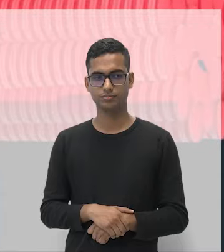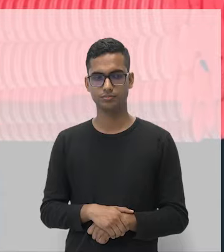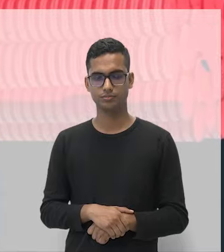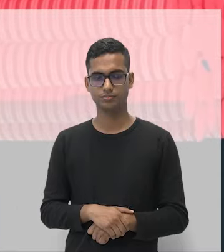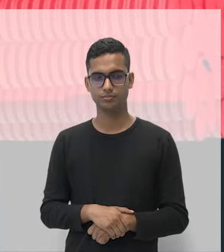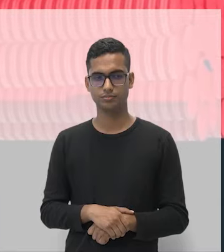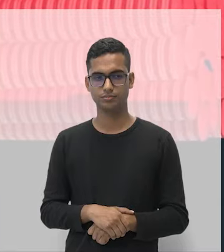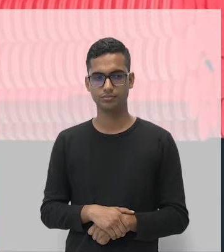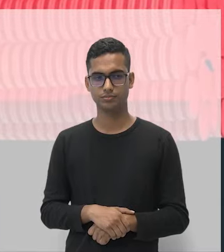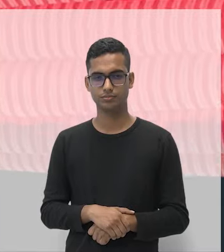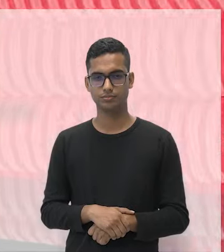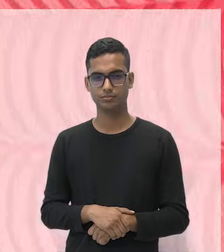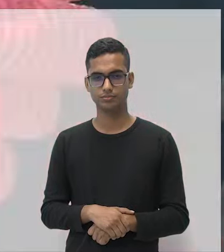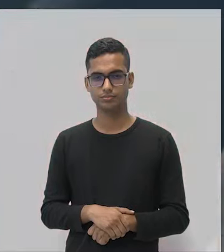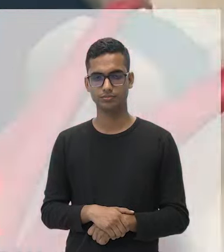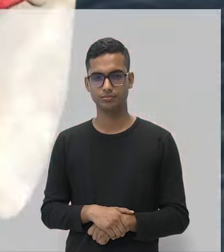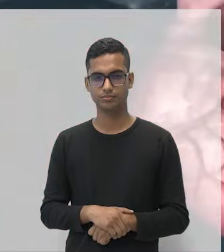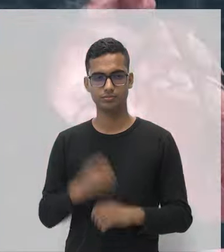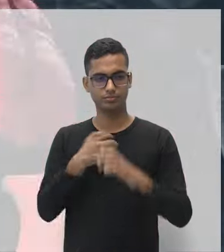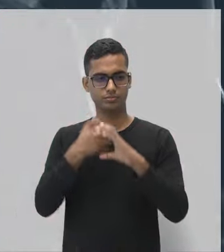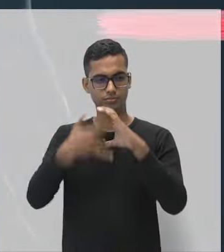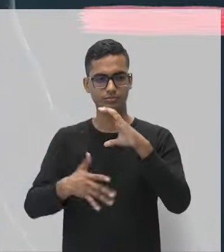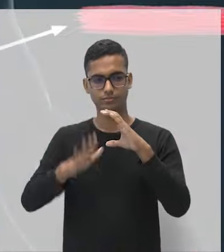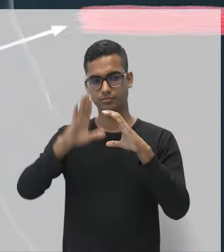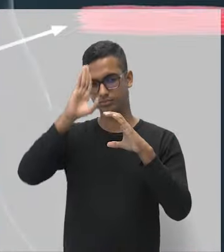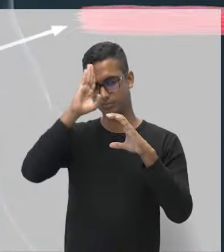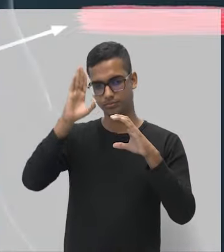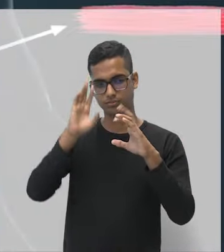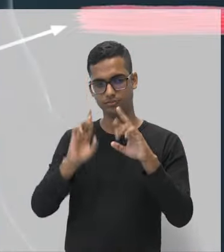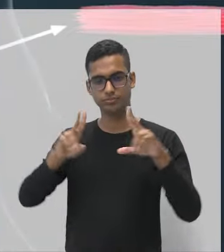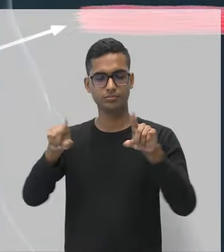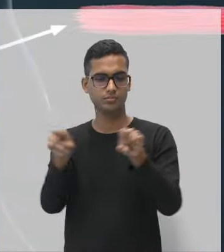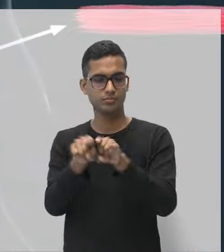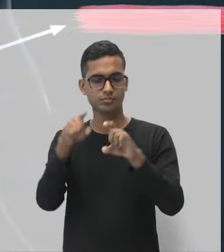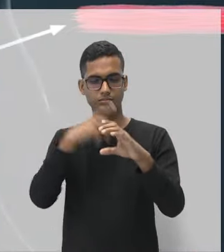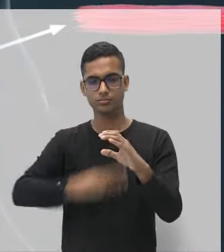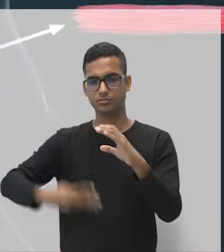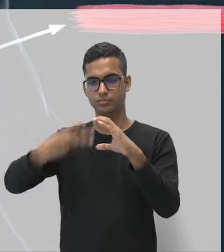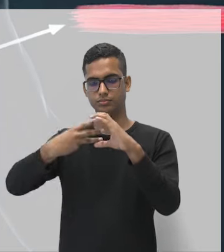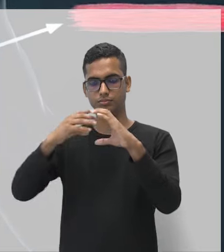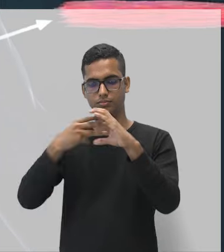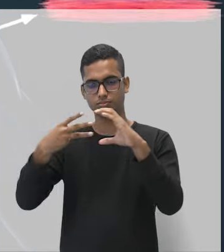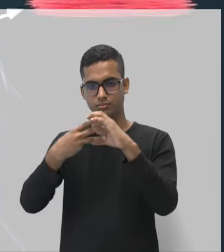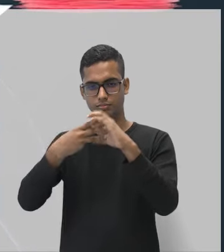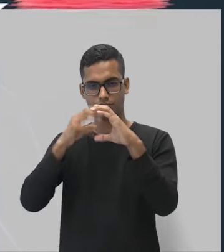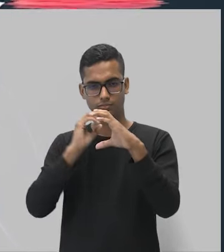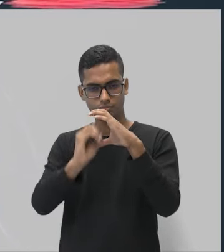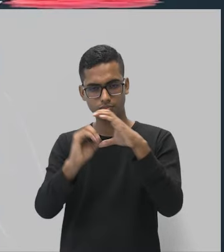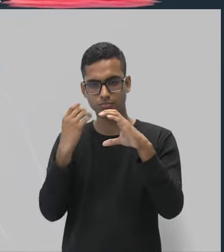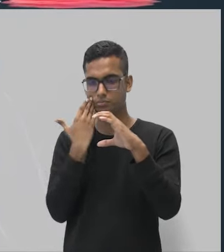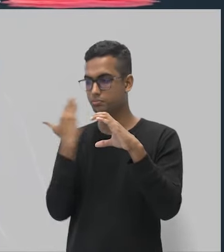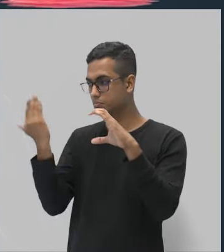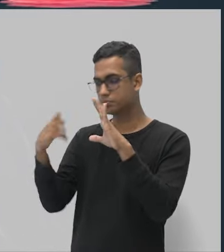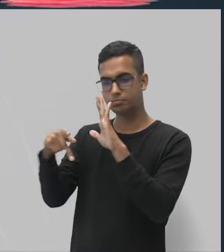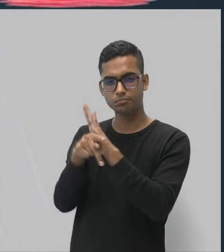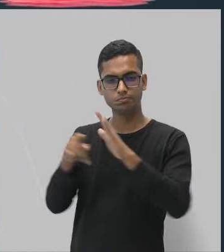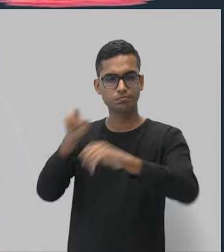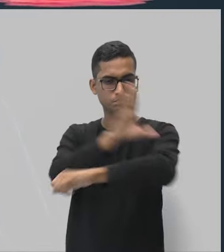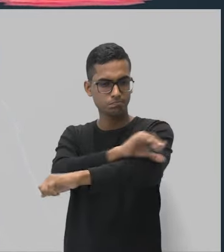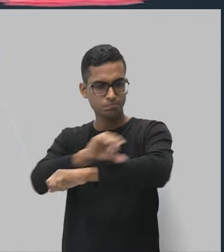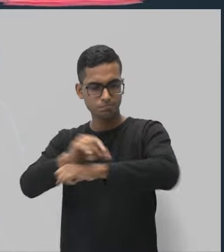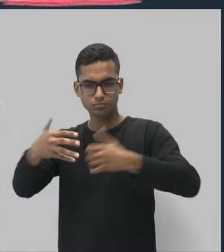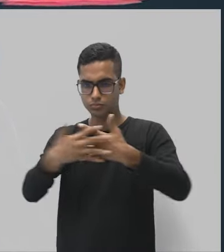A diferença principal deles, além da localização, vai ser o quê? Tecido muscular